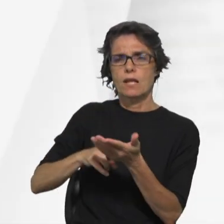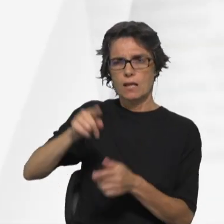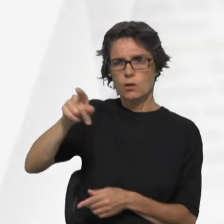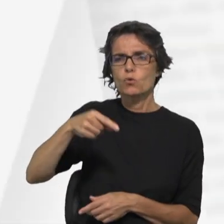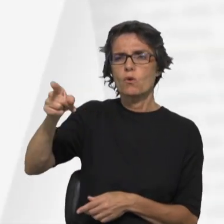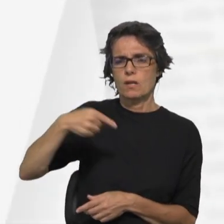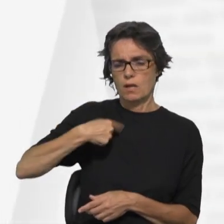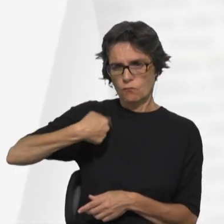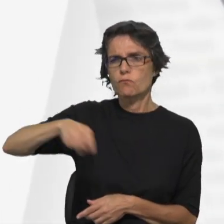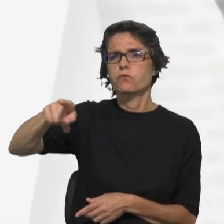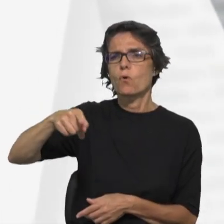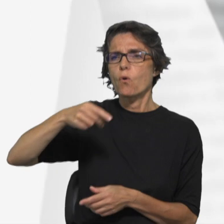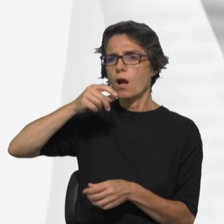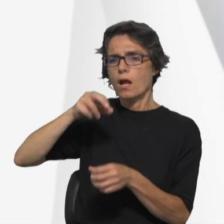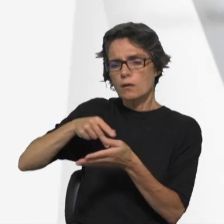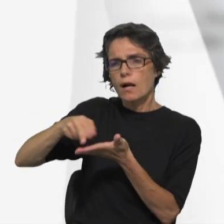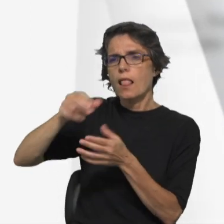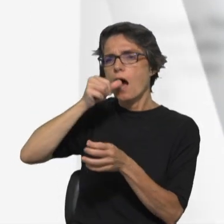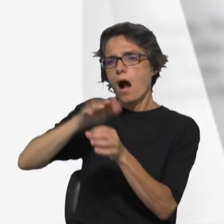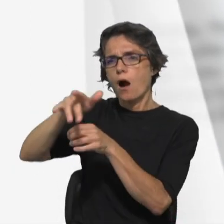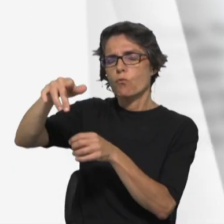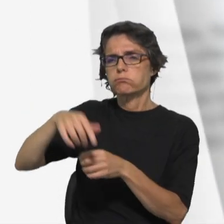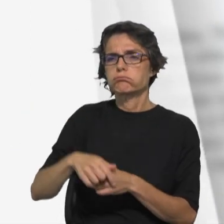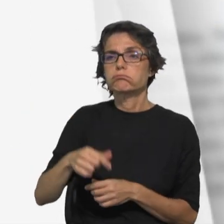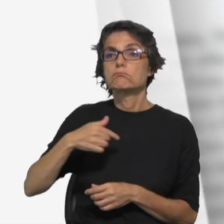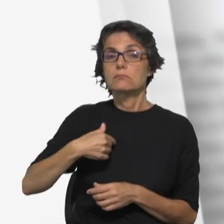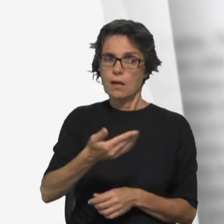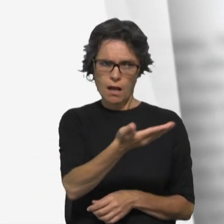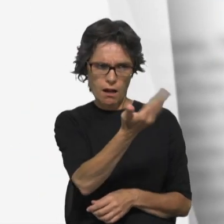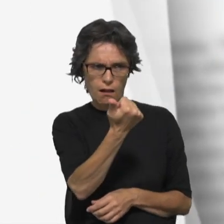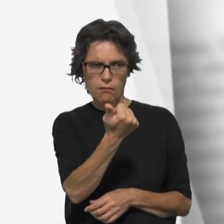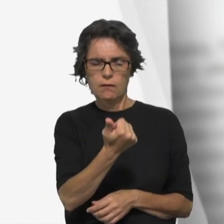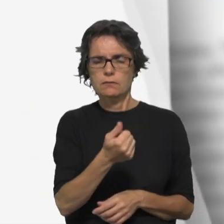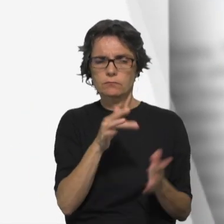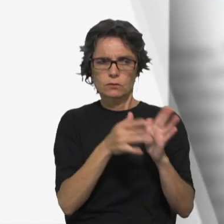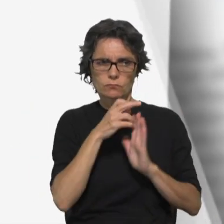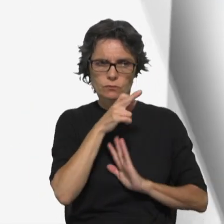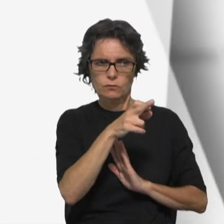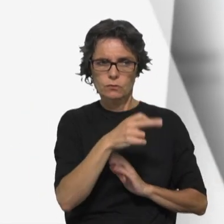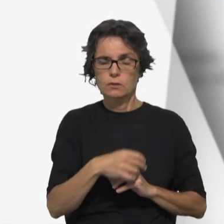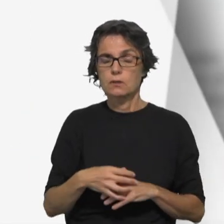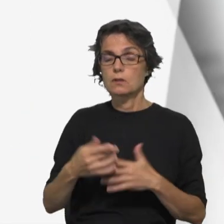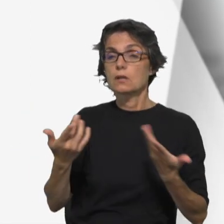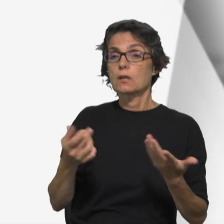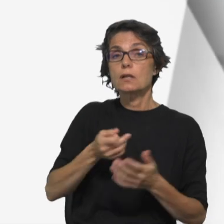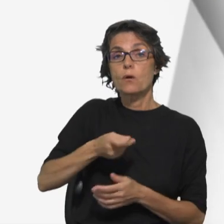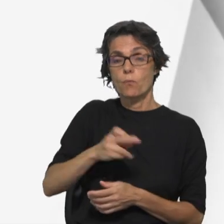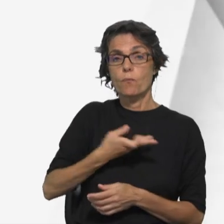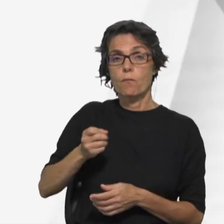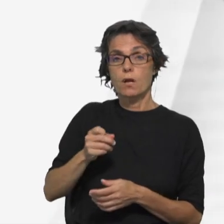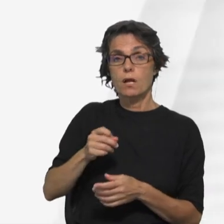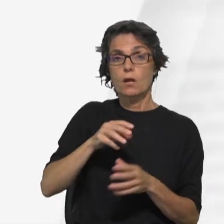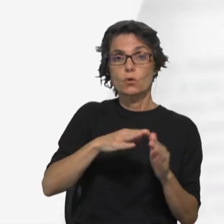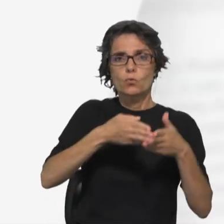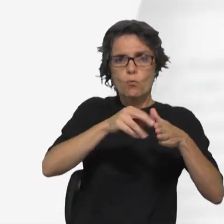manda-me ter contigo sobre as águas. Vem, disse Jesus. Então, Pedro desceu do barco